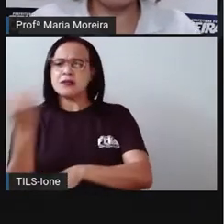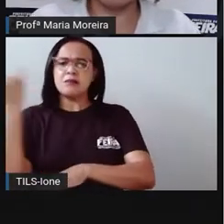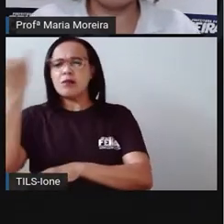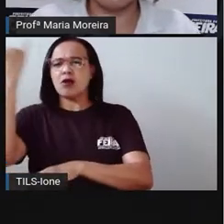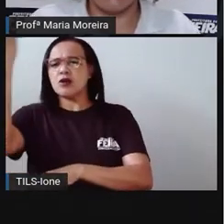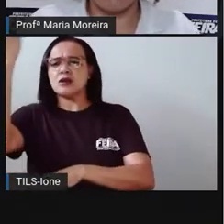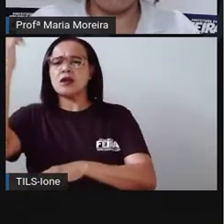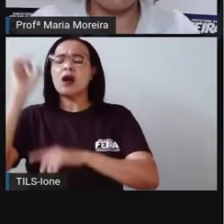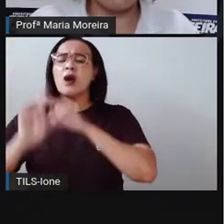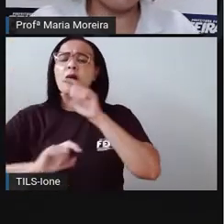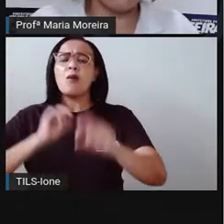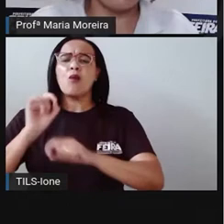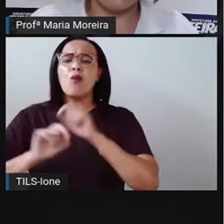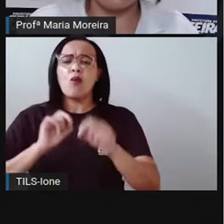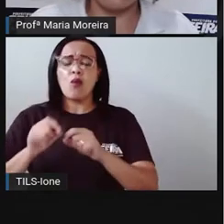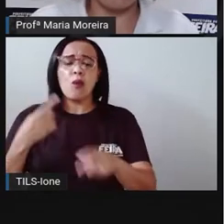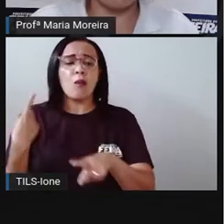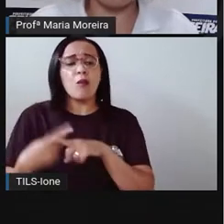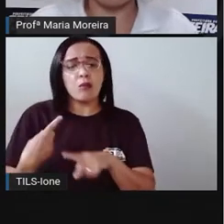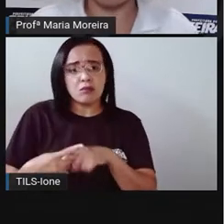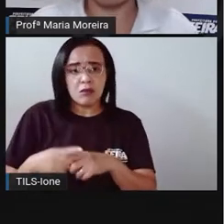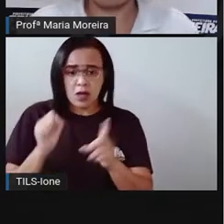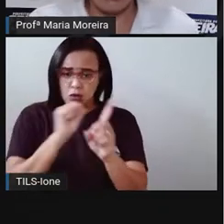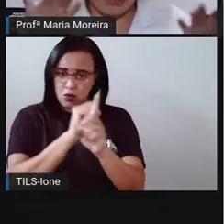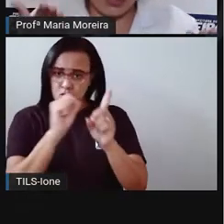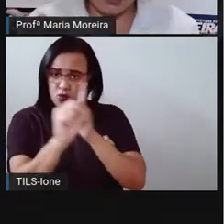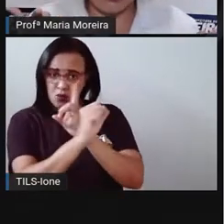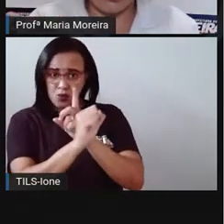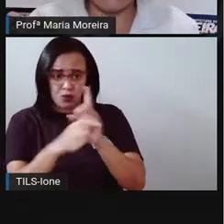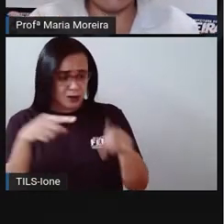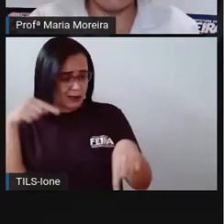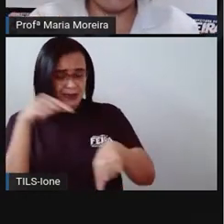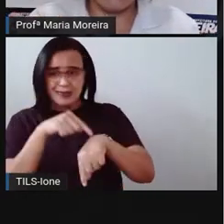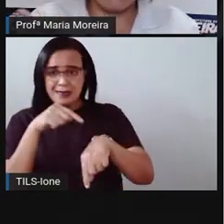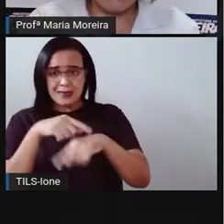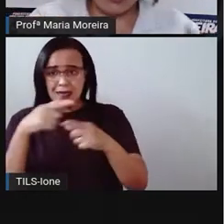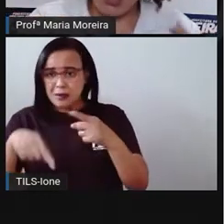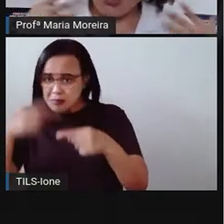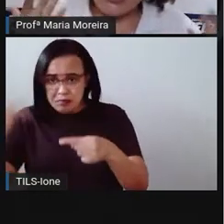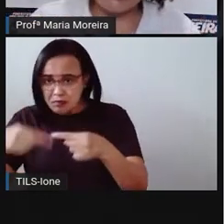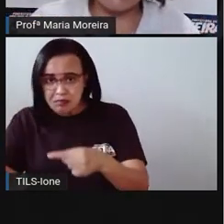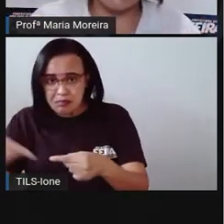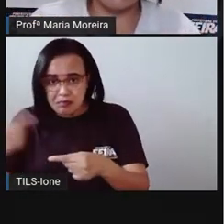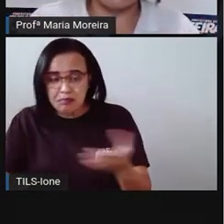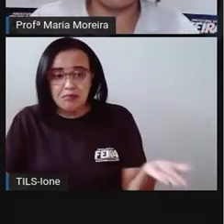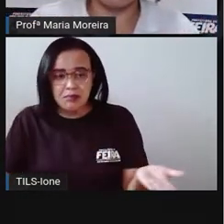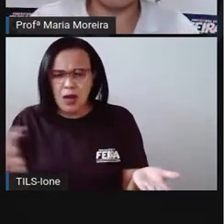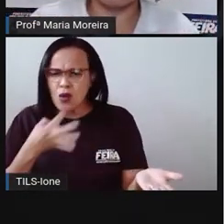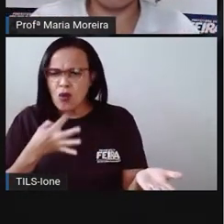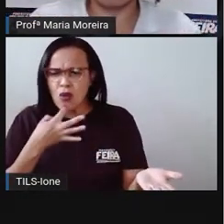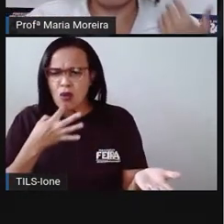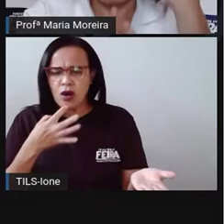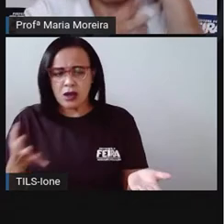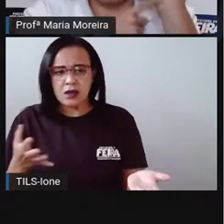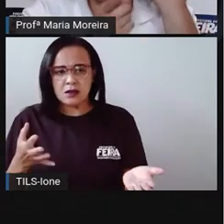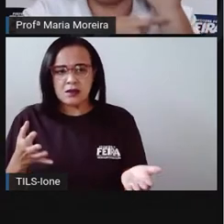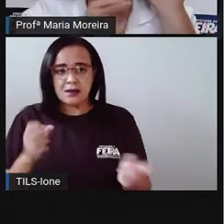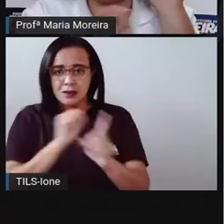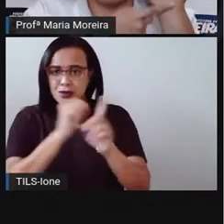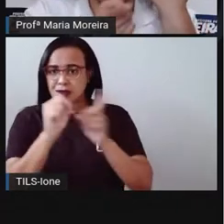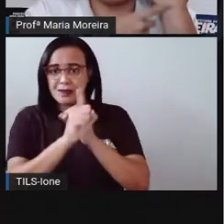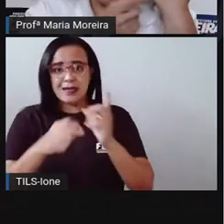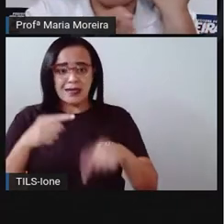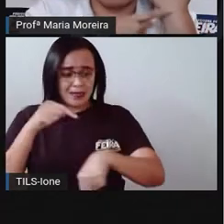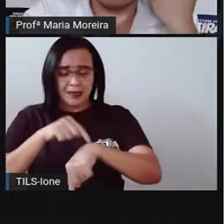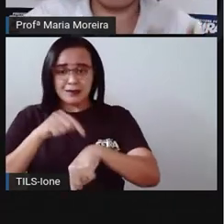inimaginável uma sociedade que não meça o tempo. Você conhece alguma sociedade aí que não meça o tempo? Mesmo